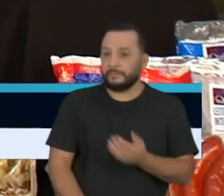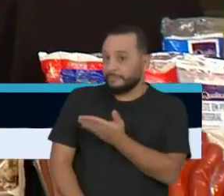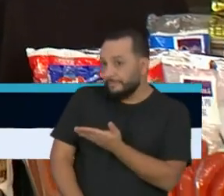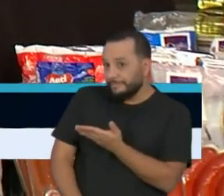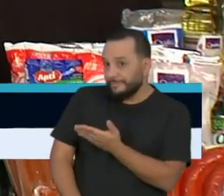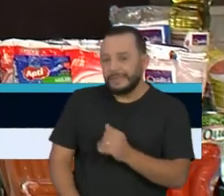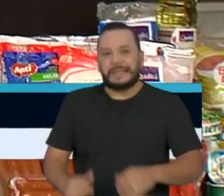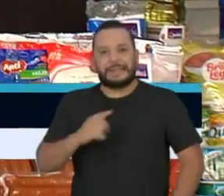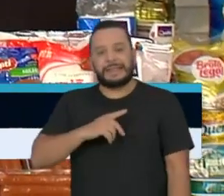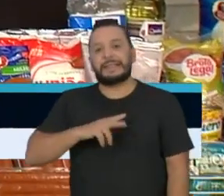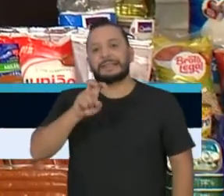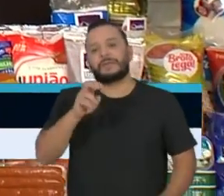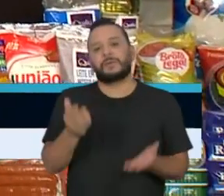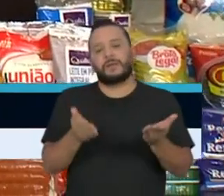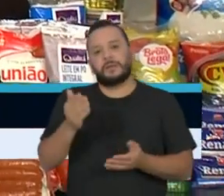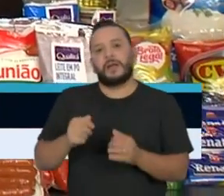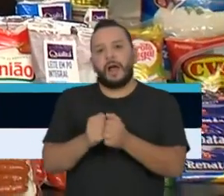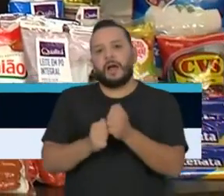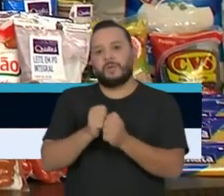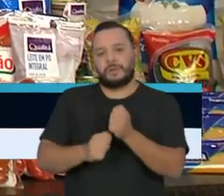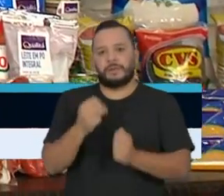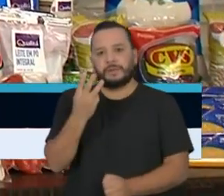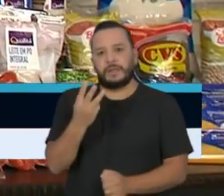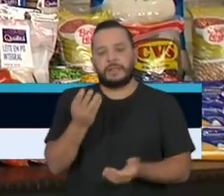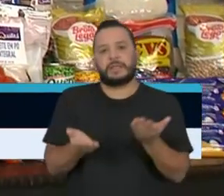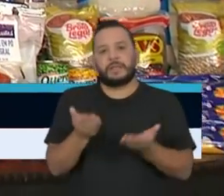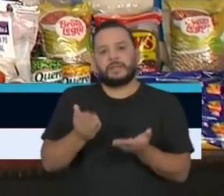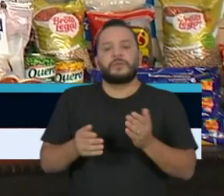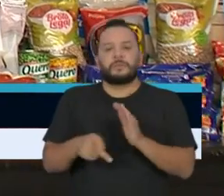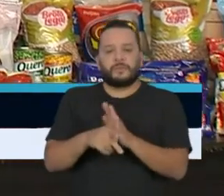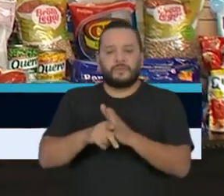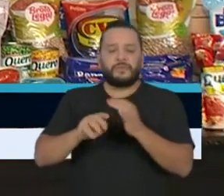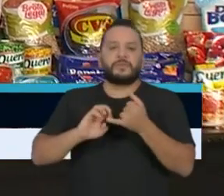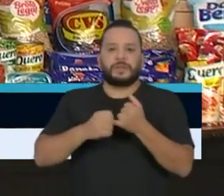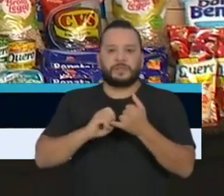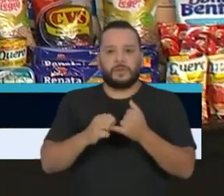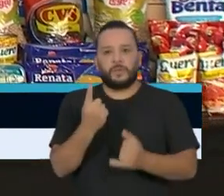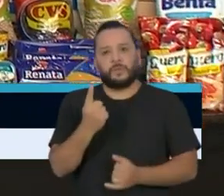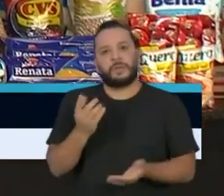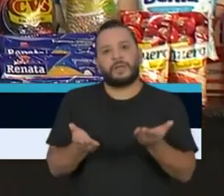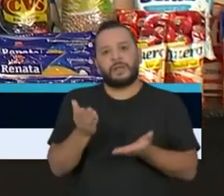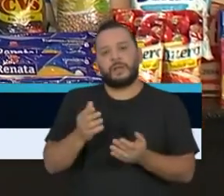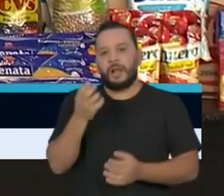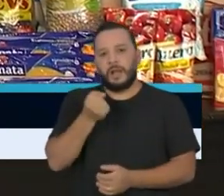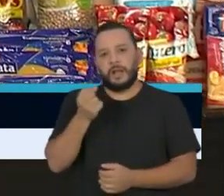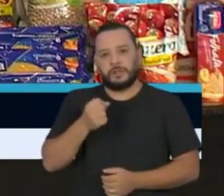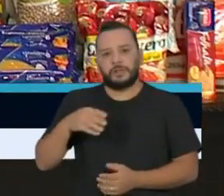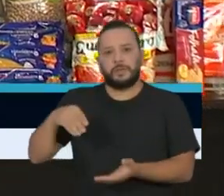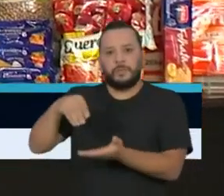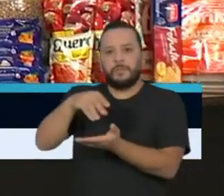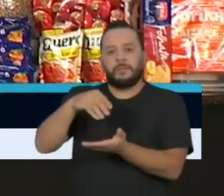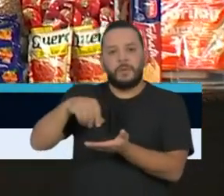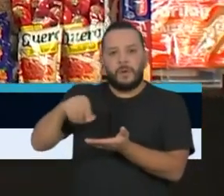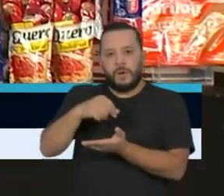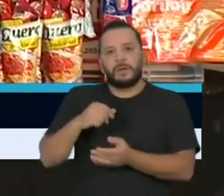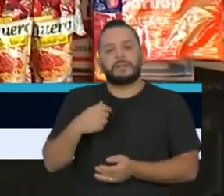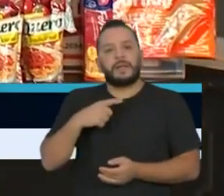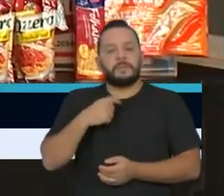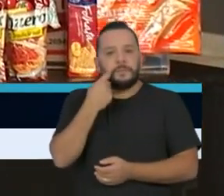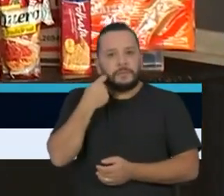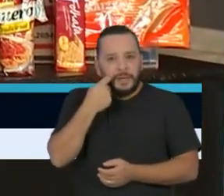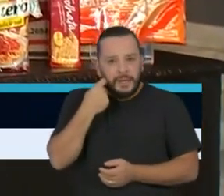5 quilos de arroz, 3 quilos de feijão, 1 quilo de leite em pó, 3 latas de sardinha,